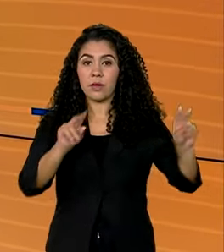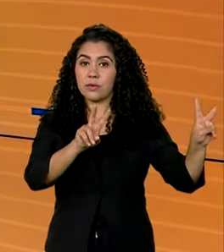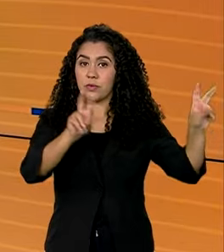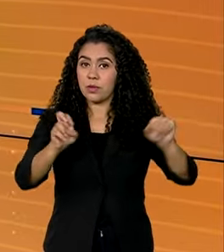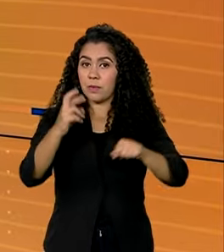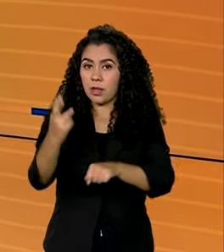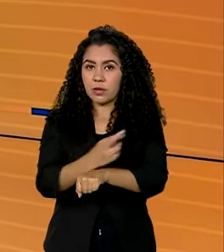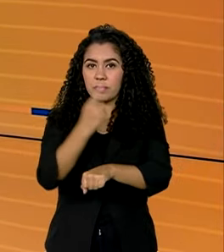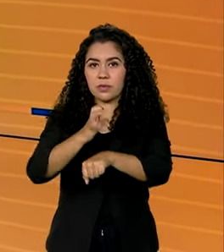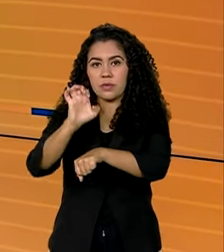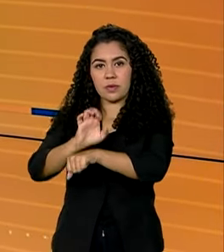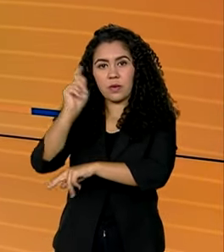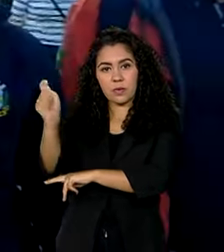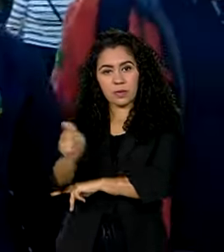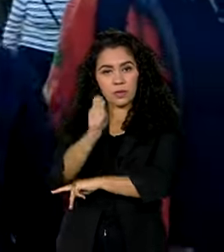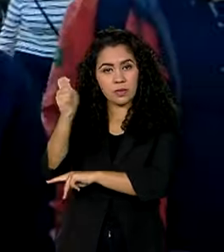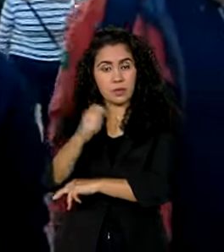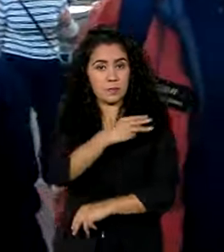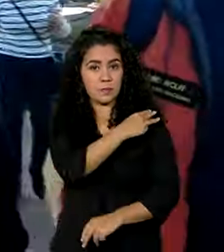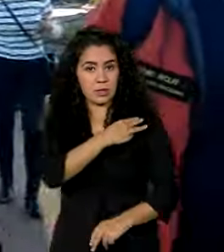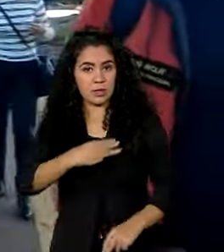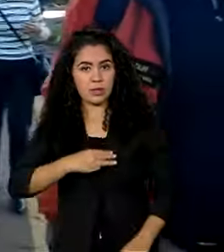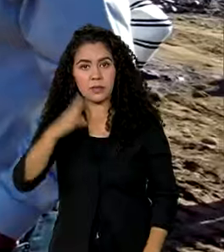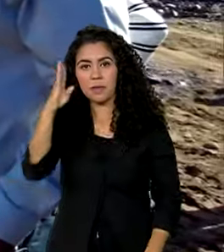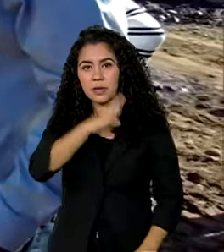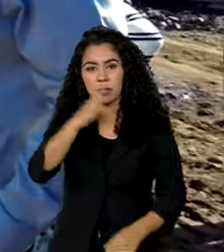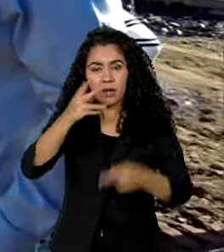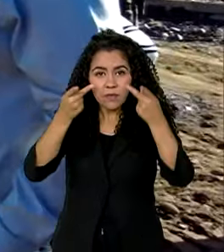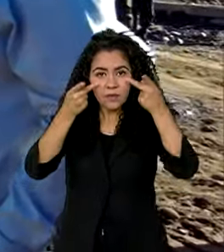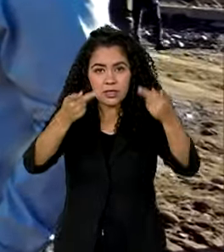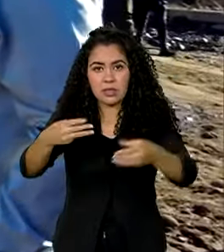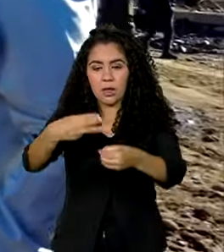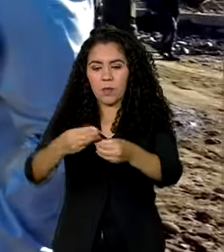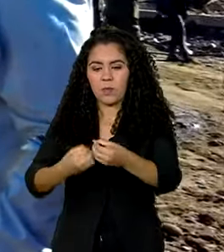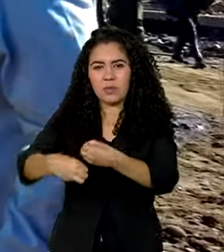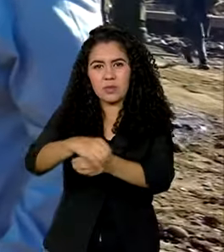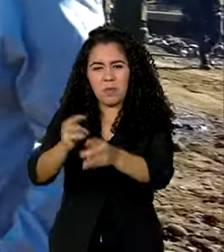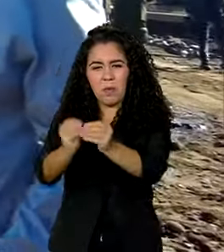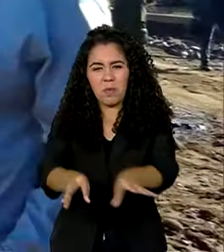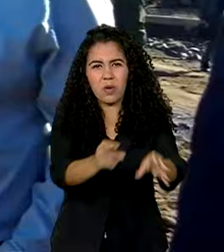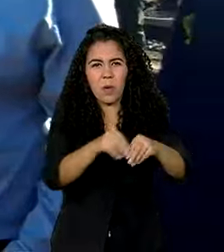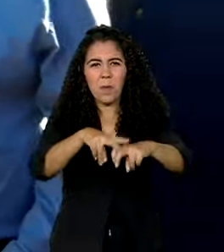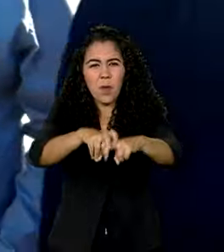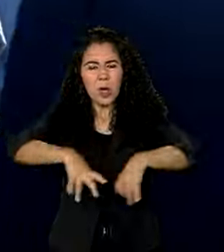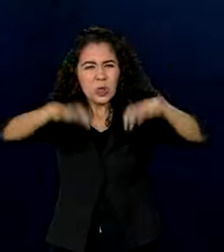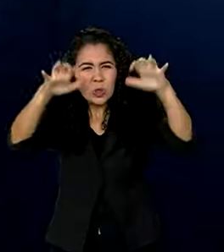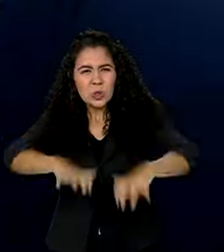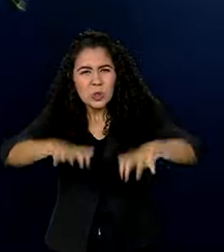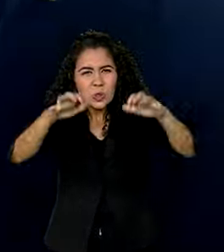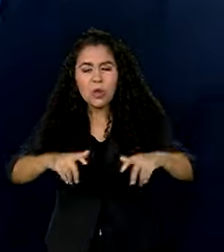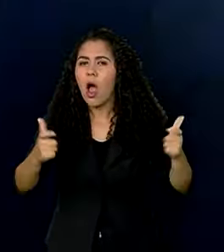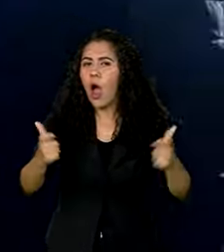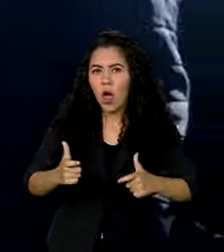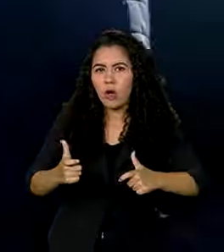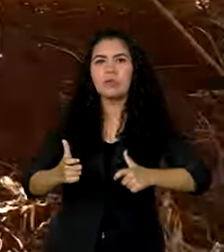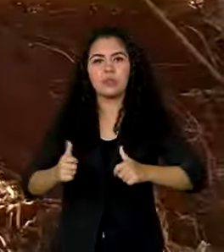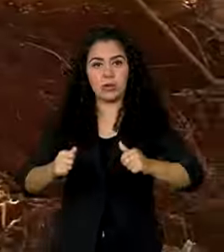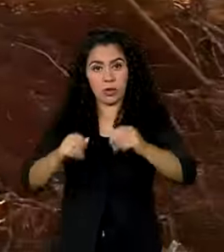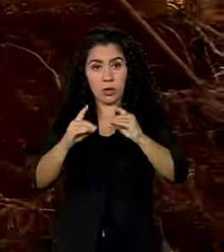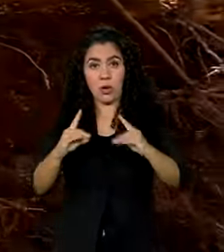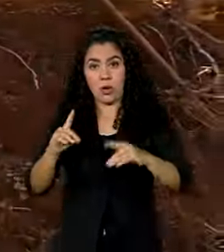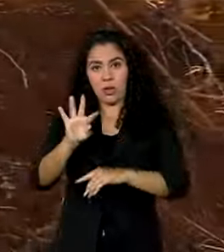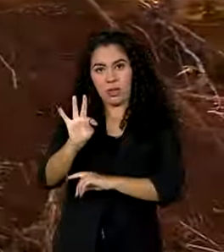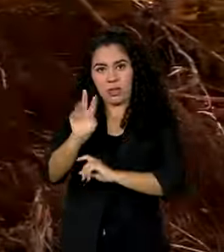Reconstrução do Rio Grande do Sul, ministro Pimenta visita cidades afetadas pelas enchentes no Vale do Taquari e